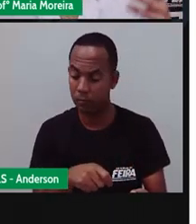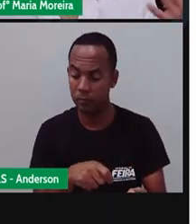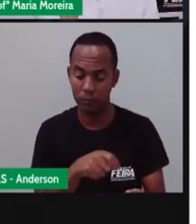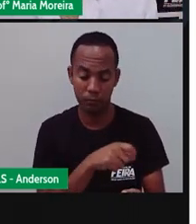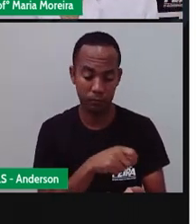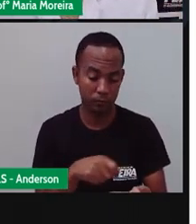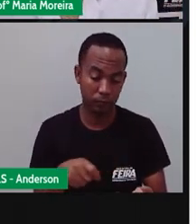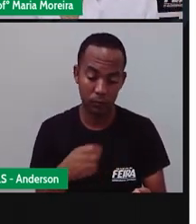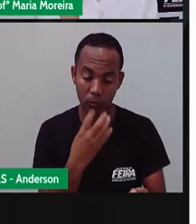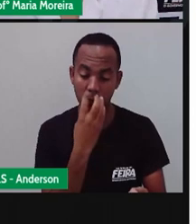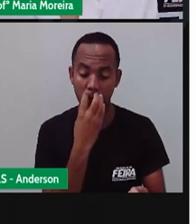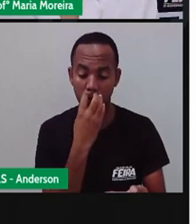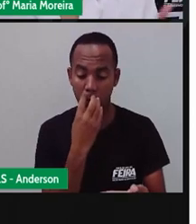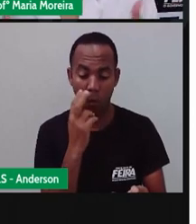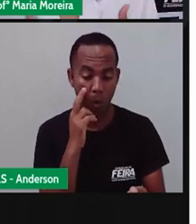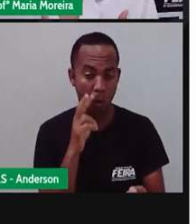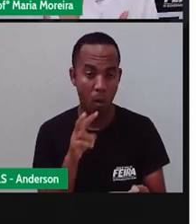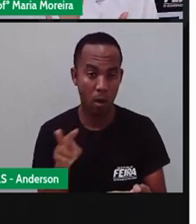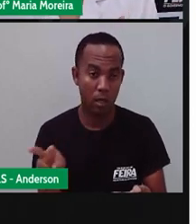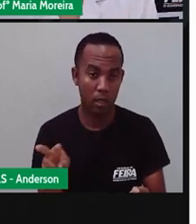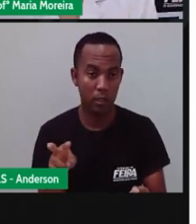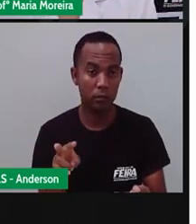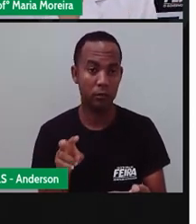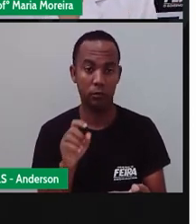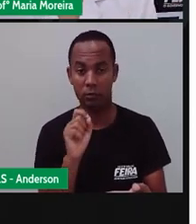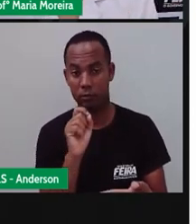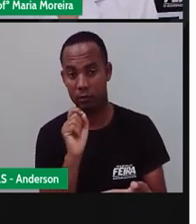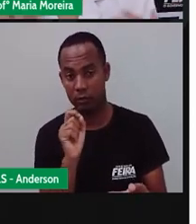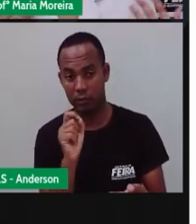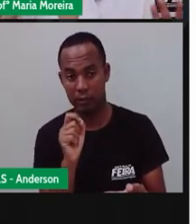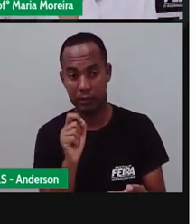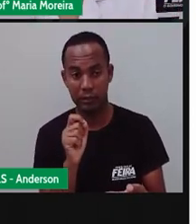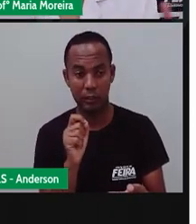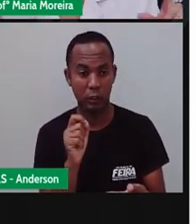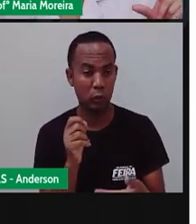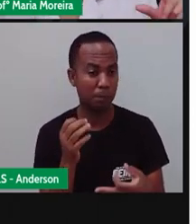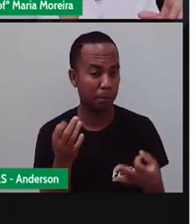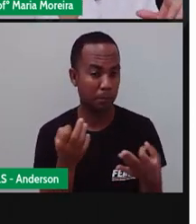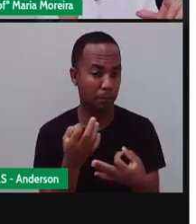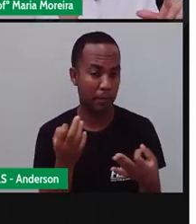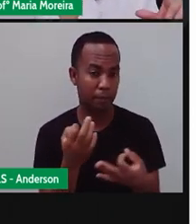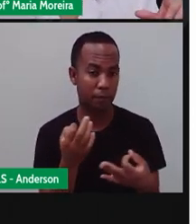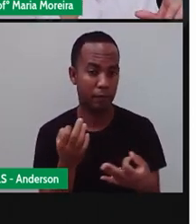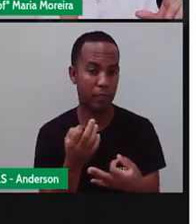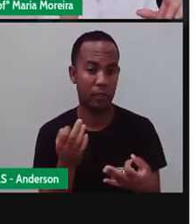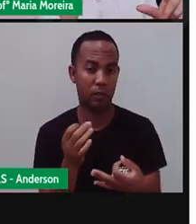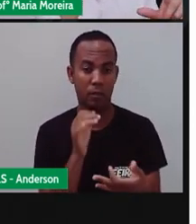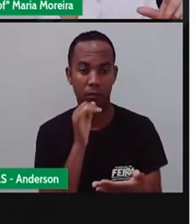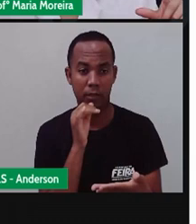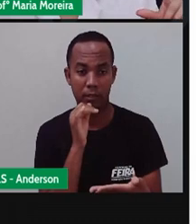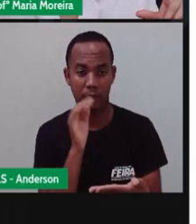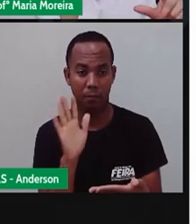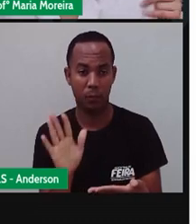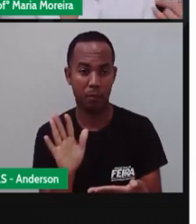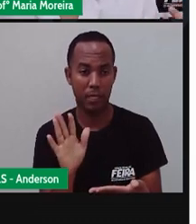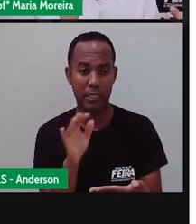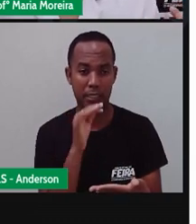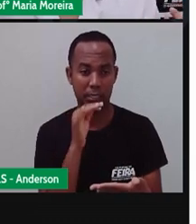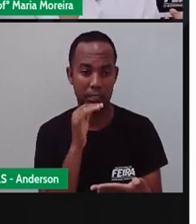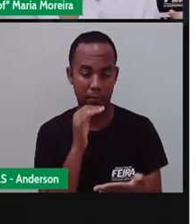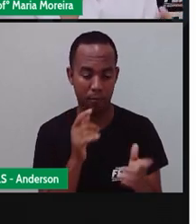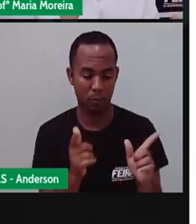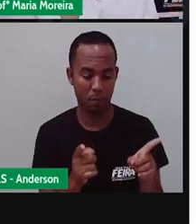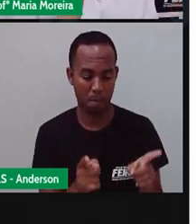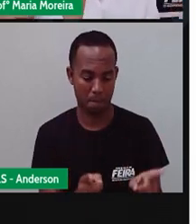um cachorro. Por menor que seja o cachorro, a não ser que ele seja um filhote, ele não vai caber, dificilmente, né? Numa folha de